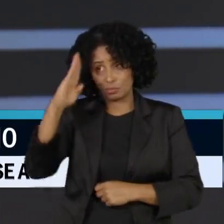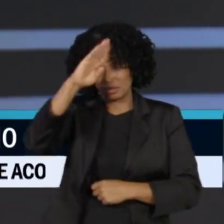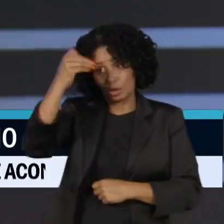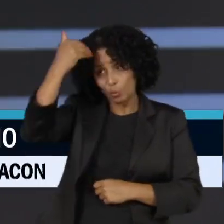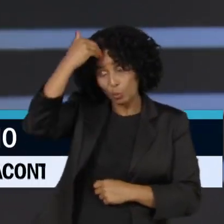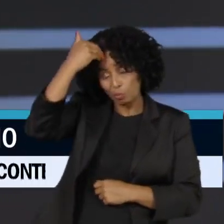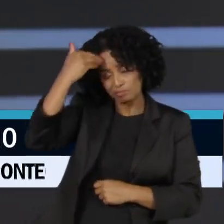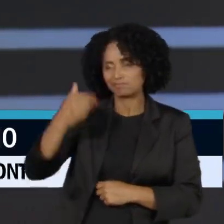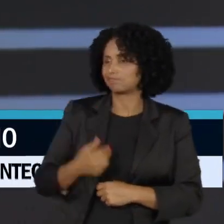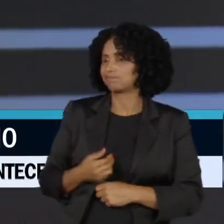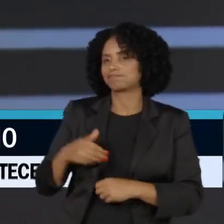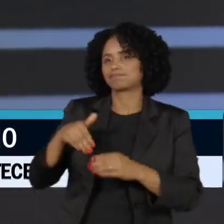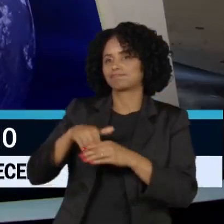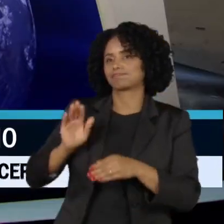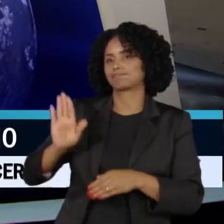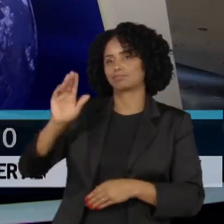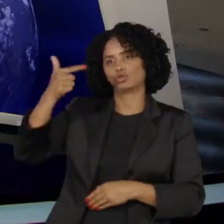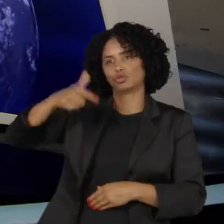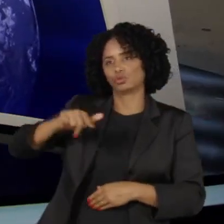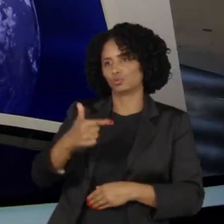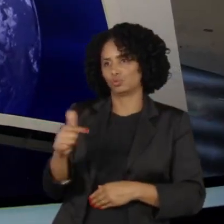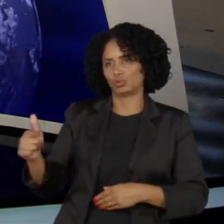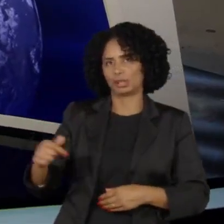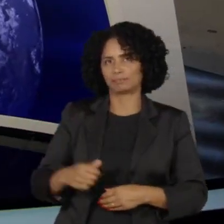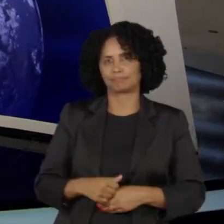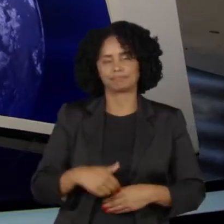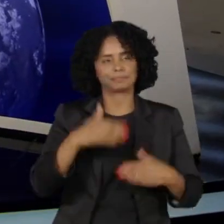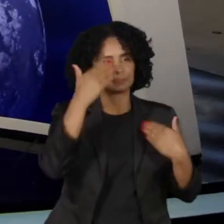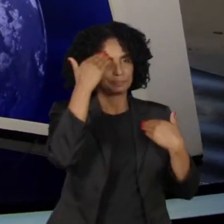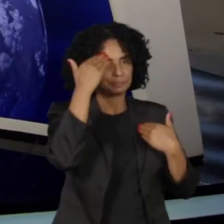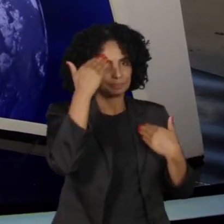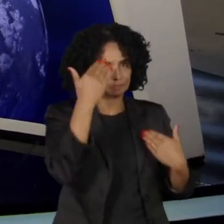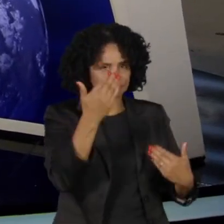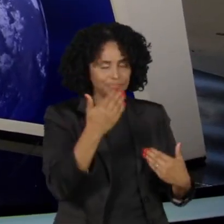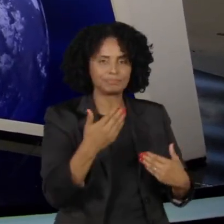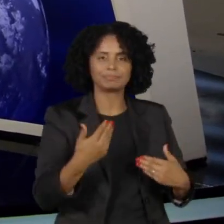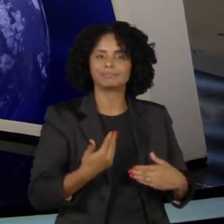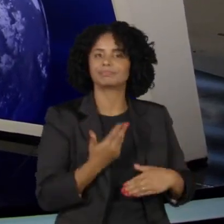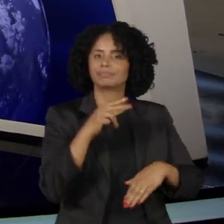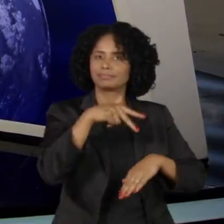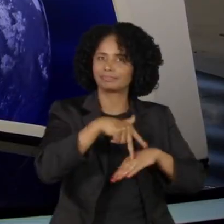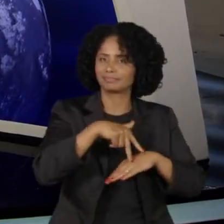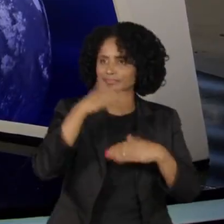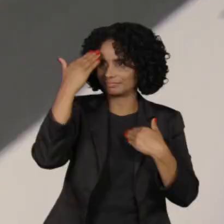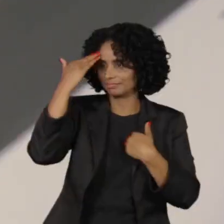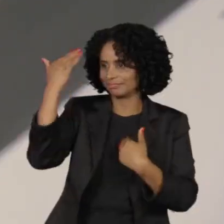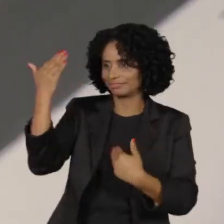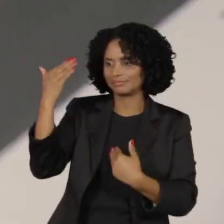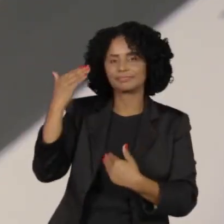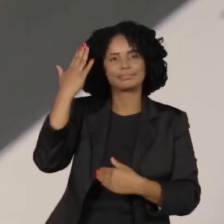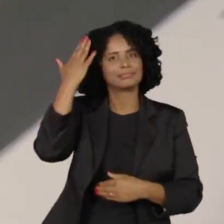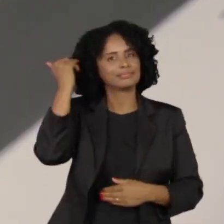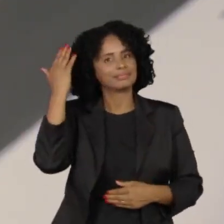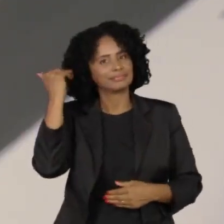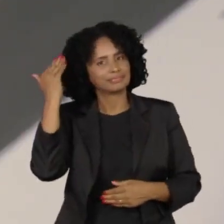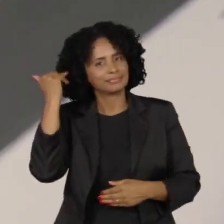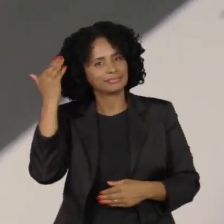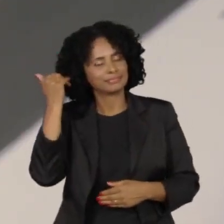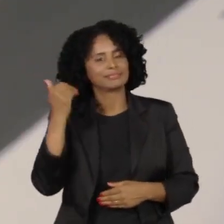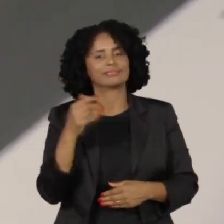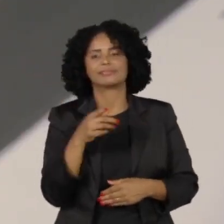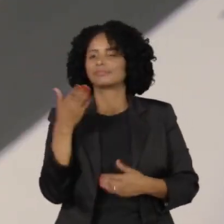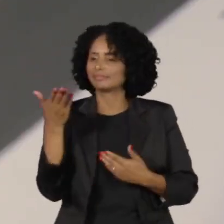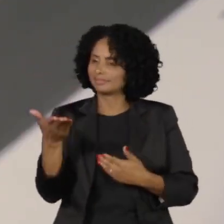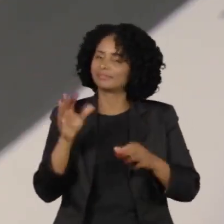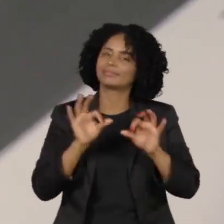inelegível. Sakamoto, Ayrton, obrigada pela presença aqui hoje com a gente. Ótimo ano para vocês, né? Para você também, para a família, para